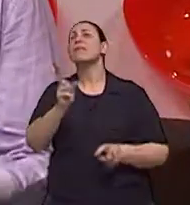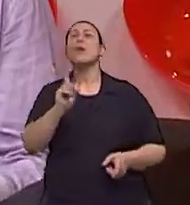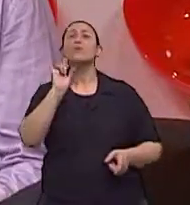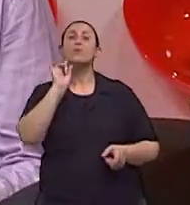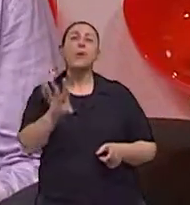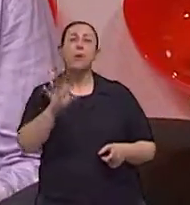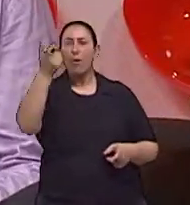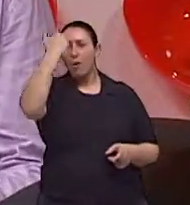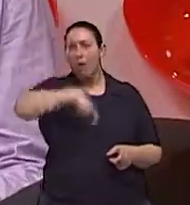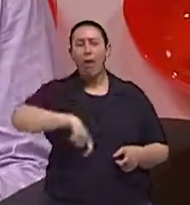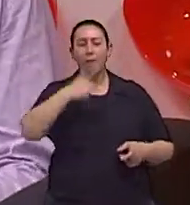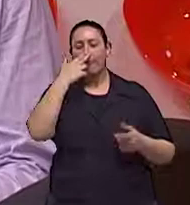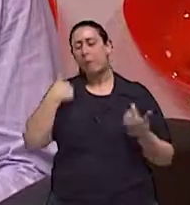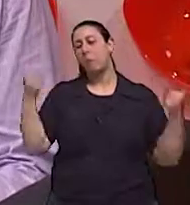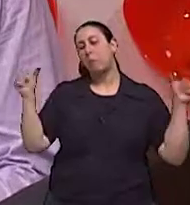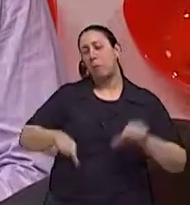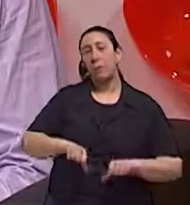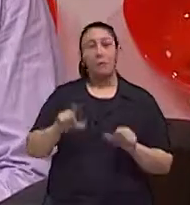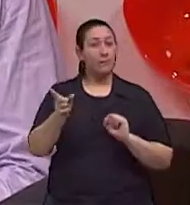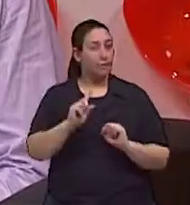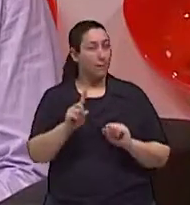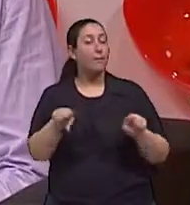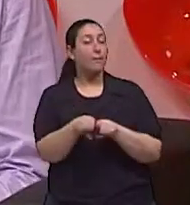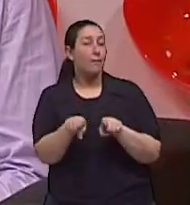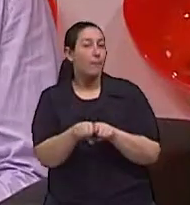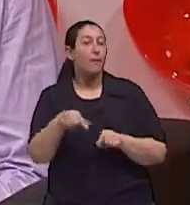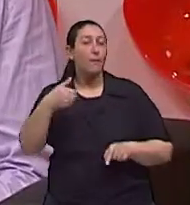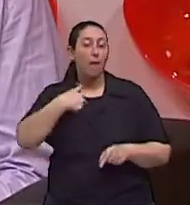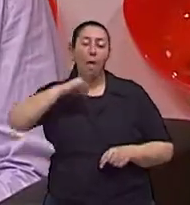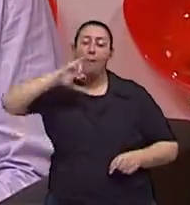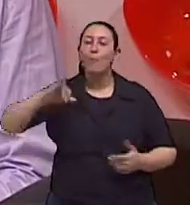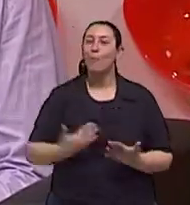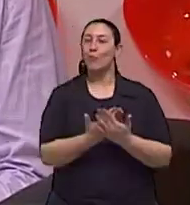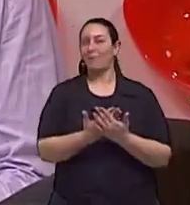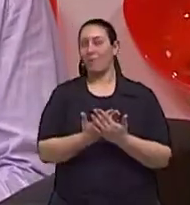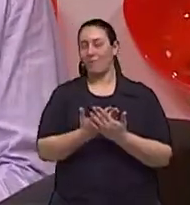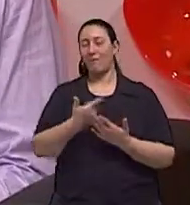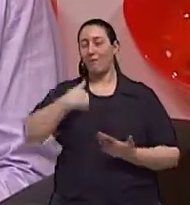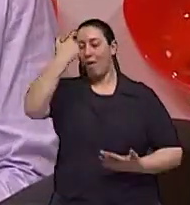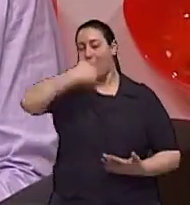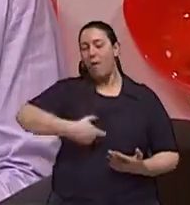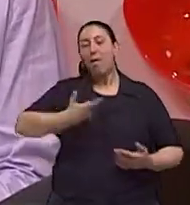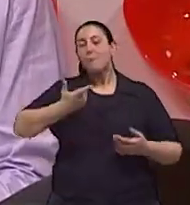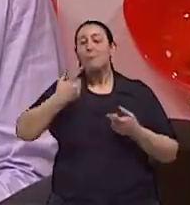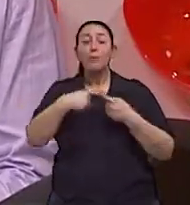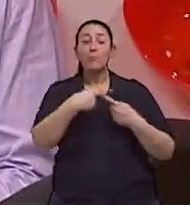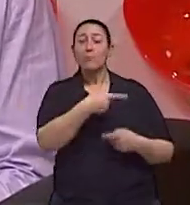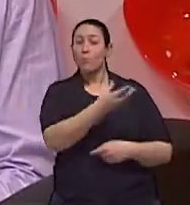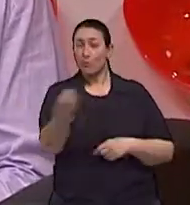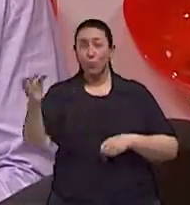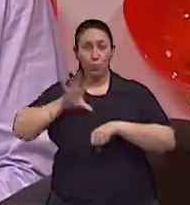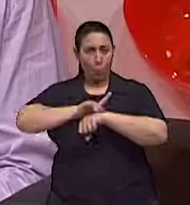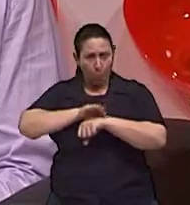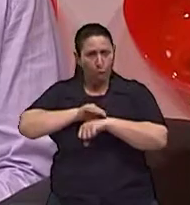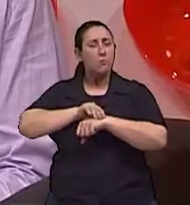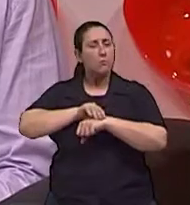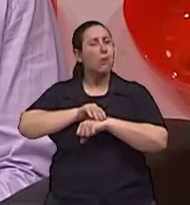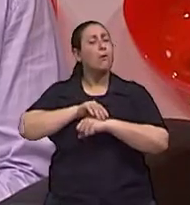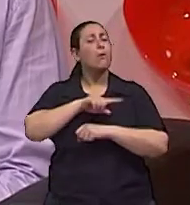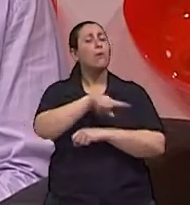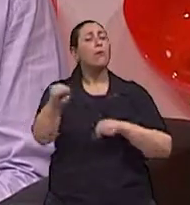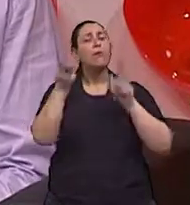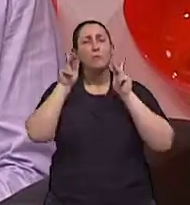perspectiva derrotista mas sim como uma nova oportunidade As doenças, apesar de serem um sofrimento elas também são